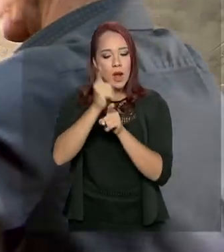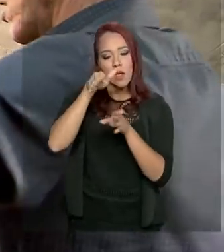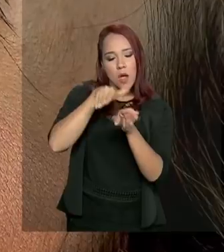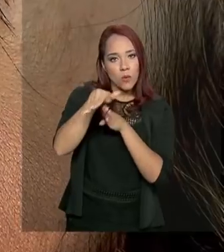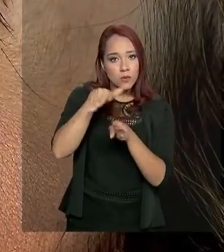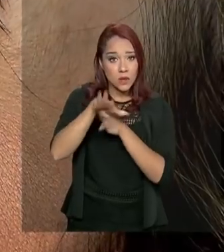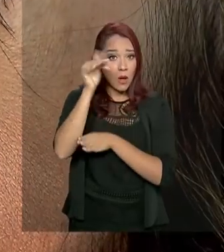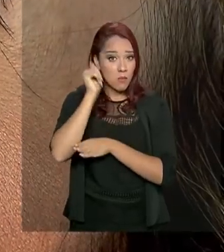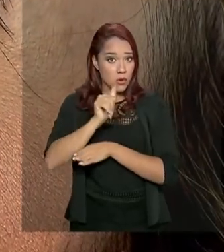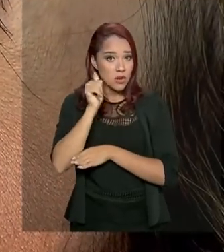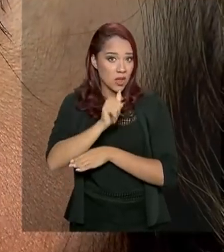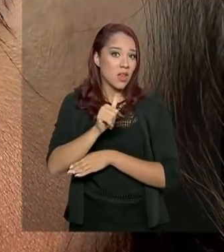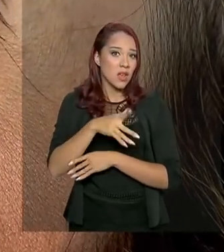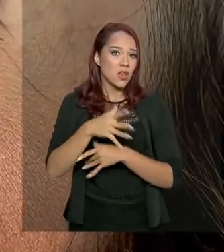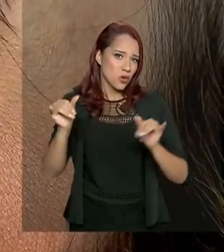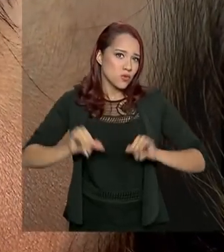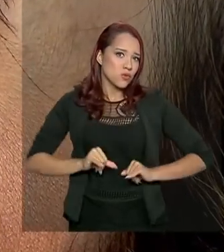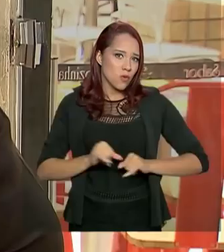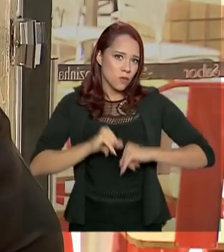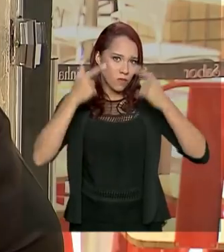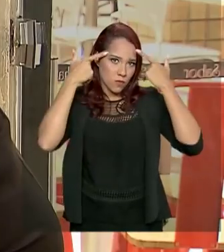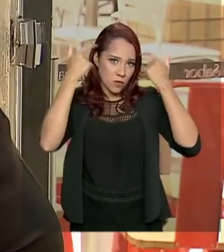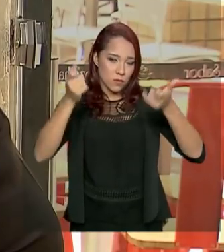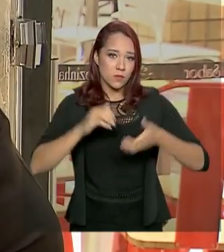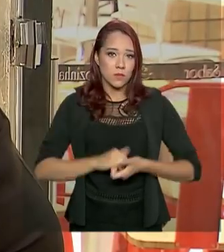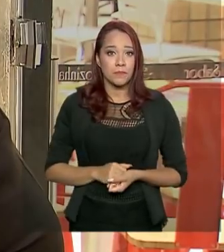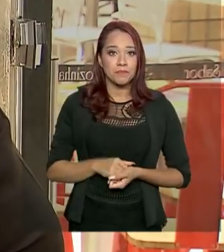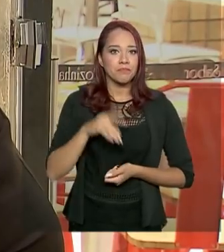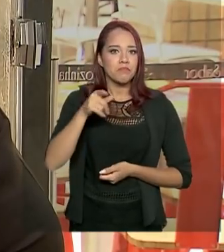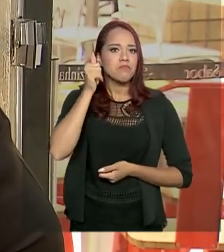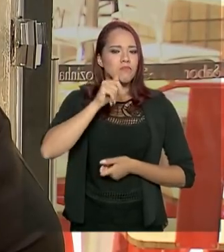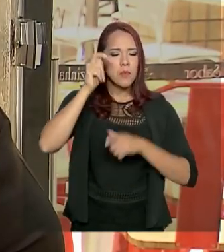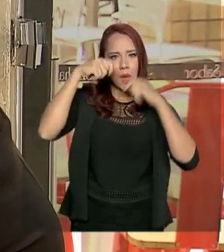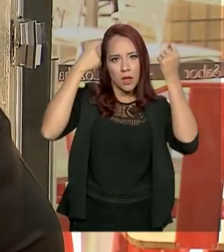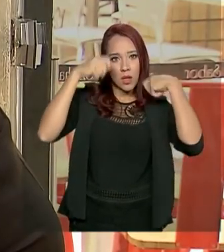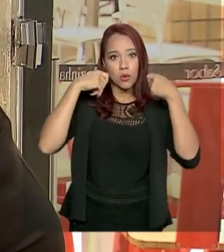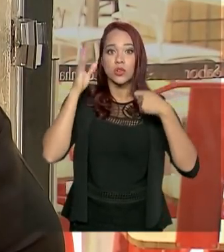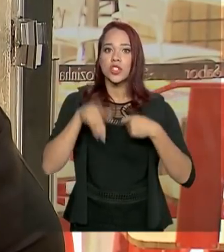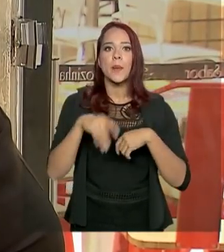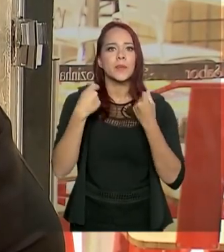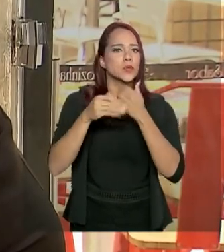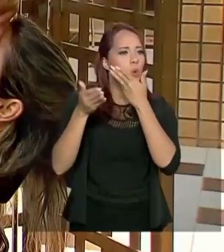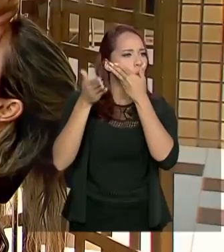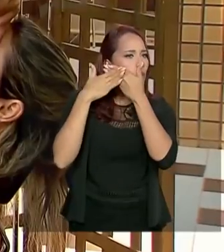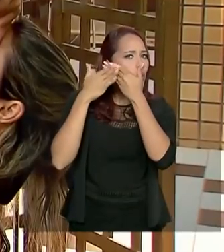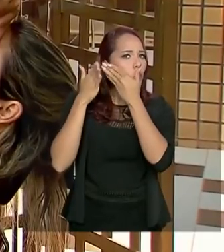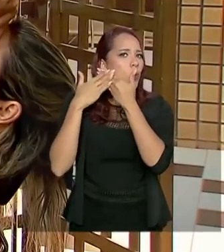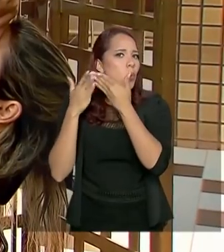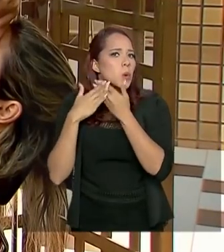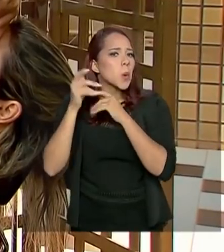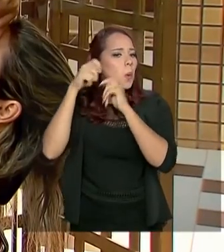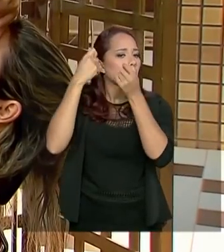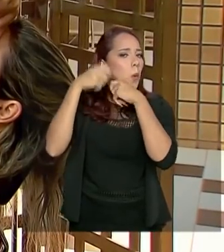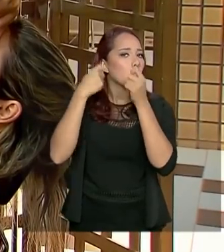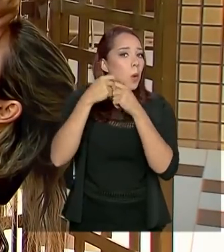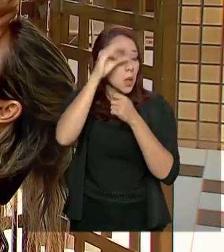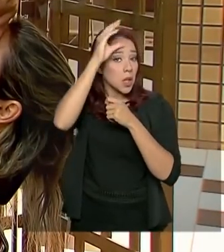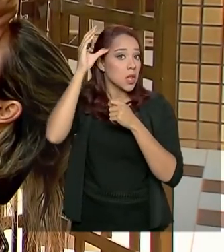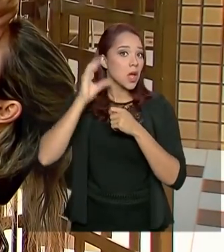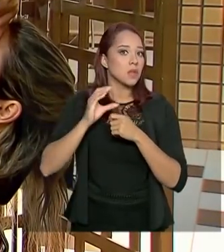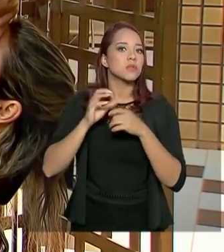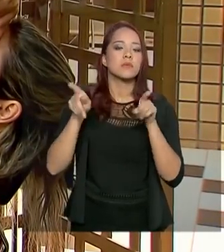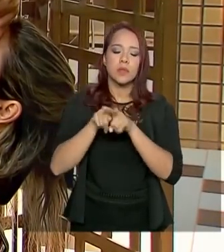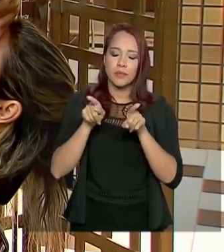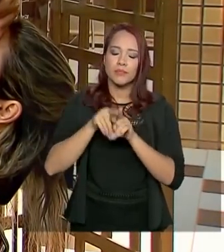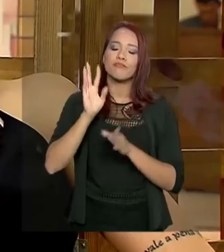orientar as mulheres que sofrem violência. Essa maquiadora já teve de cobrir marcas de agressão em clientes e também